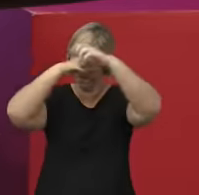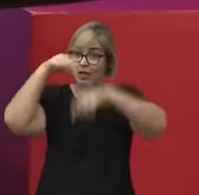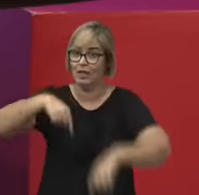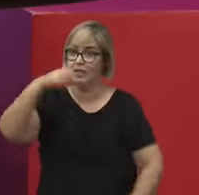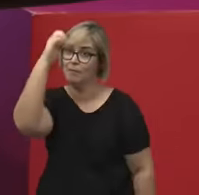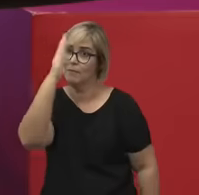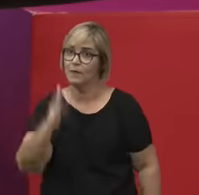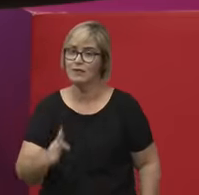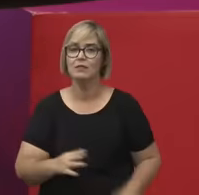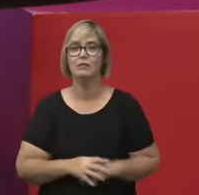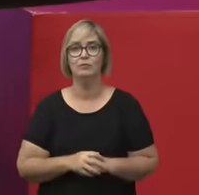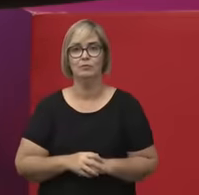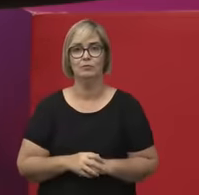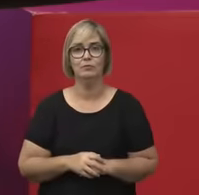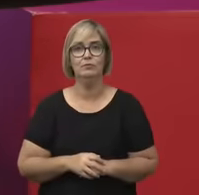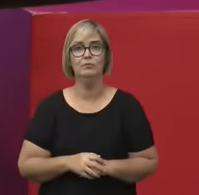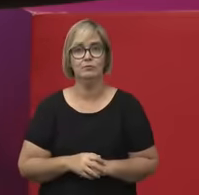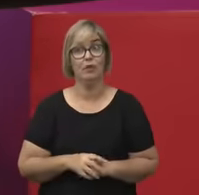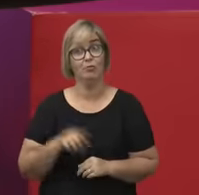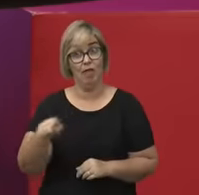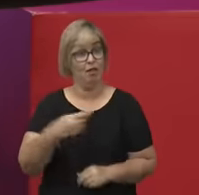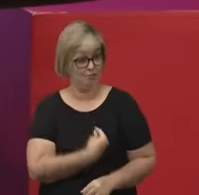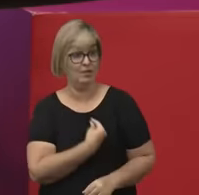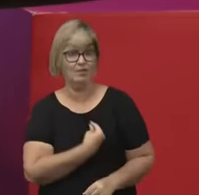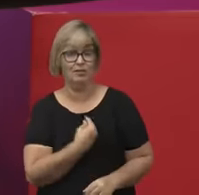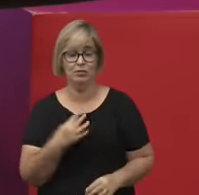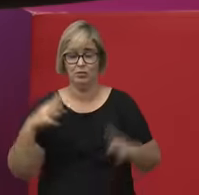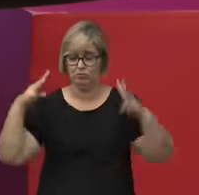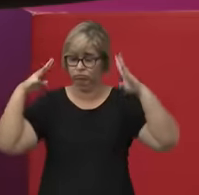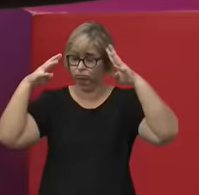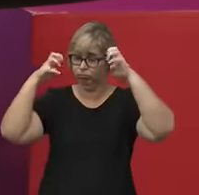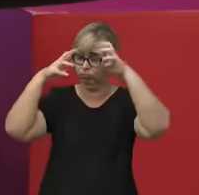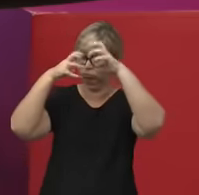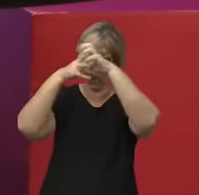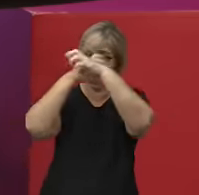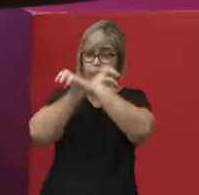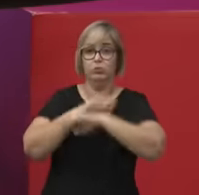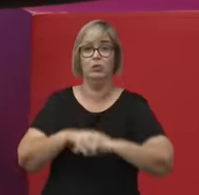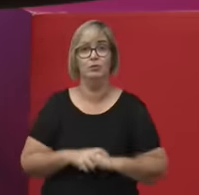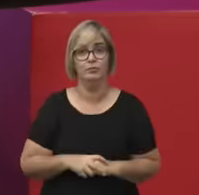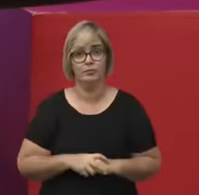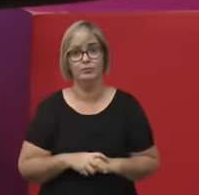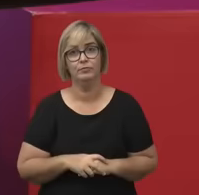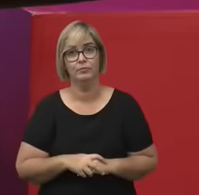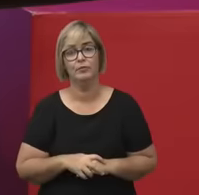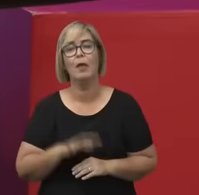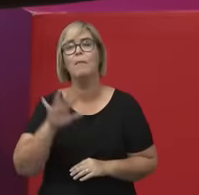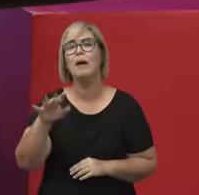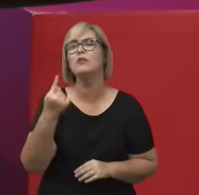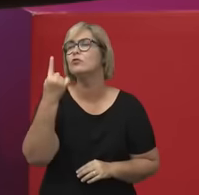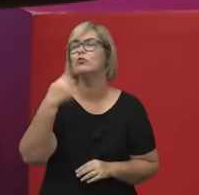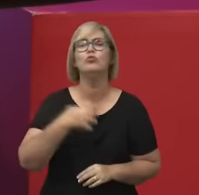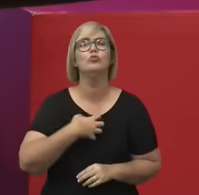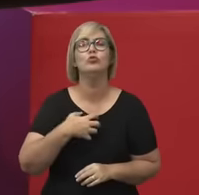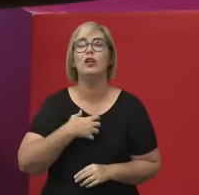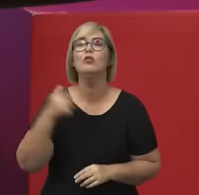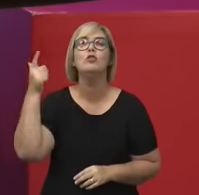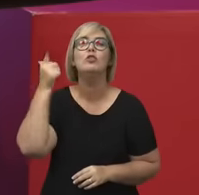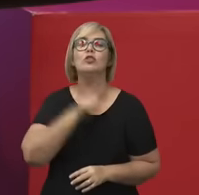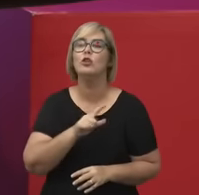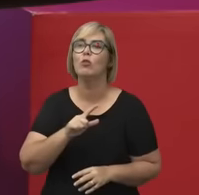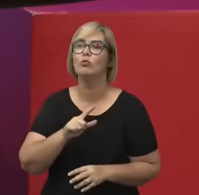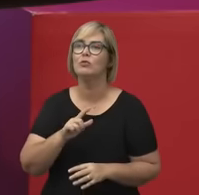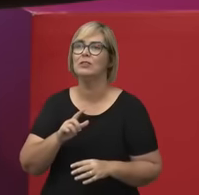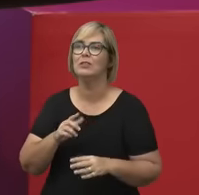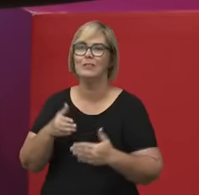Então, sim, essa dificuldade existe. E aí, eu acho que uma das maneiras de a gente ultrapassar essa dificuldade